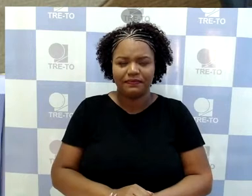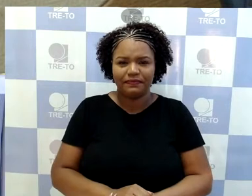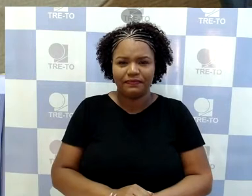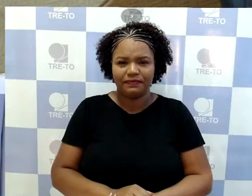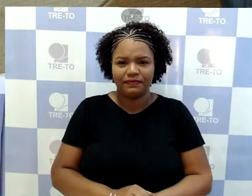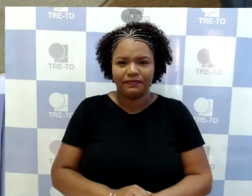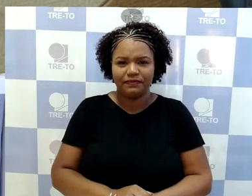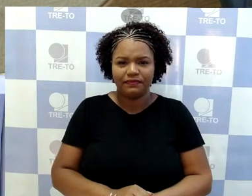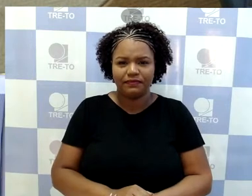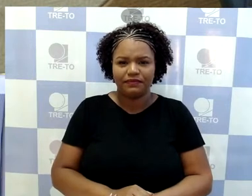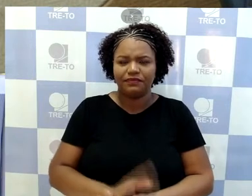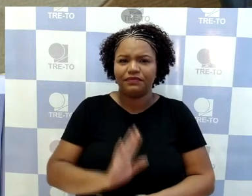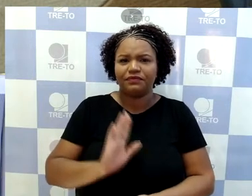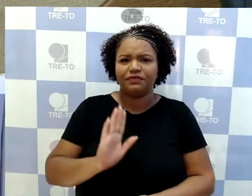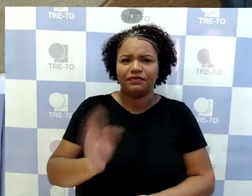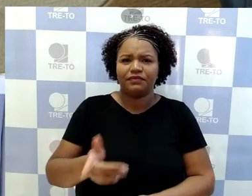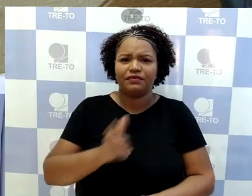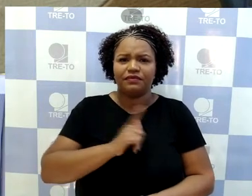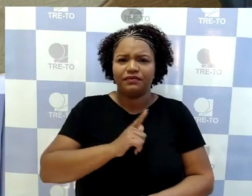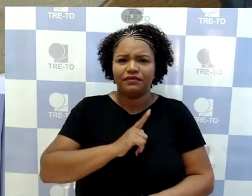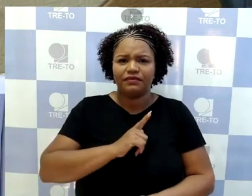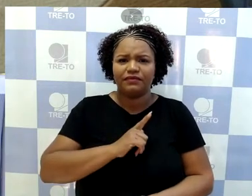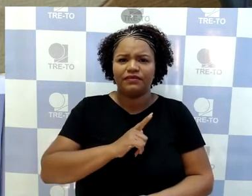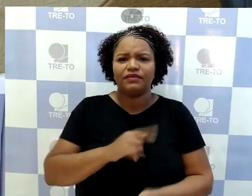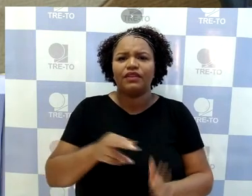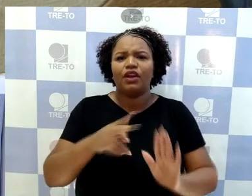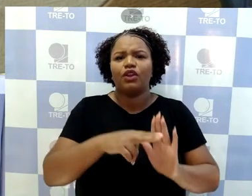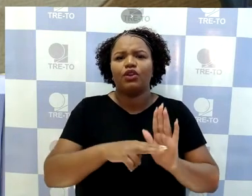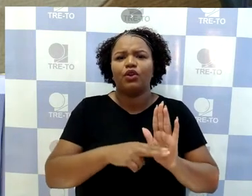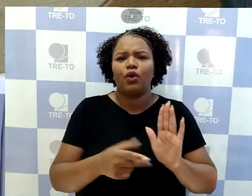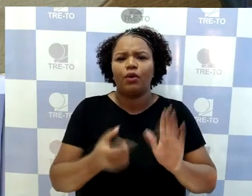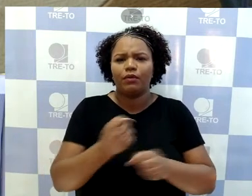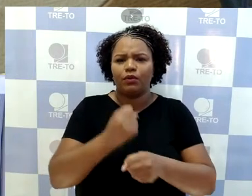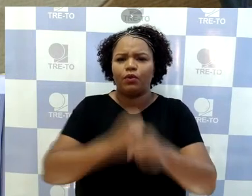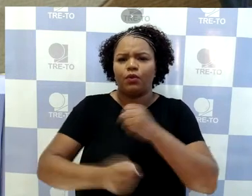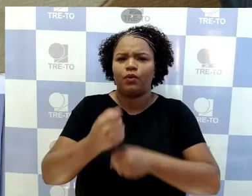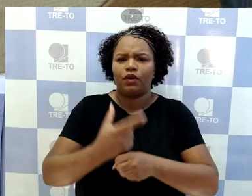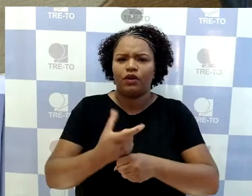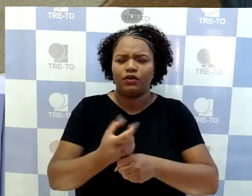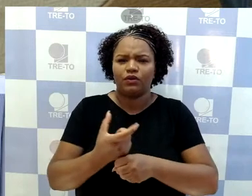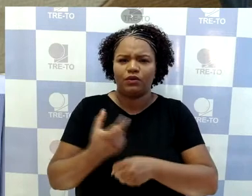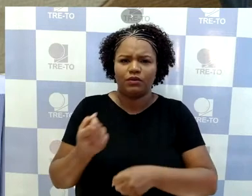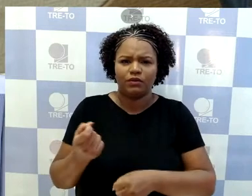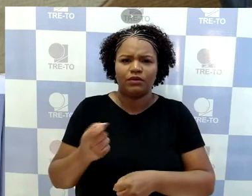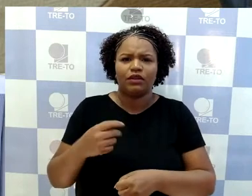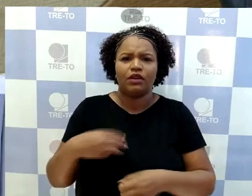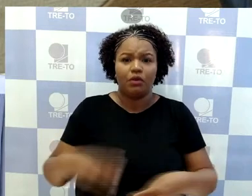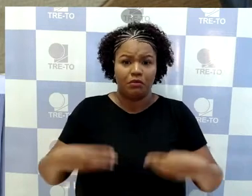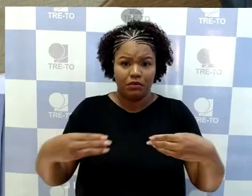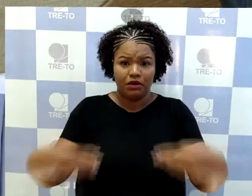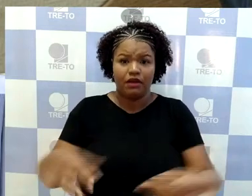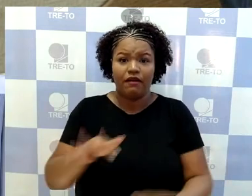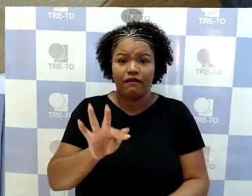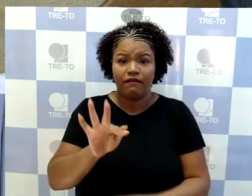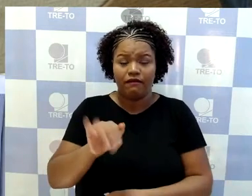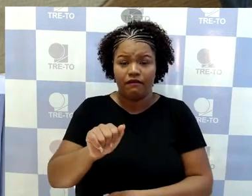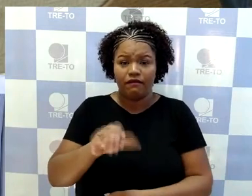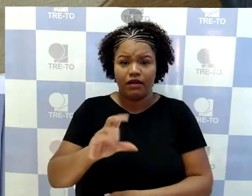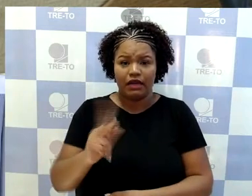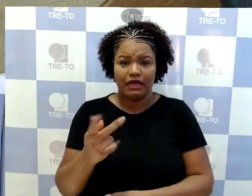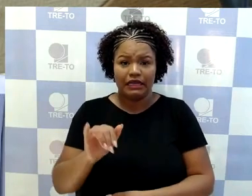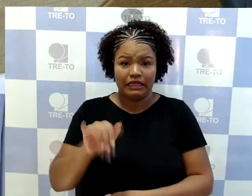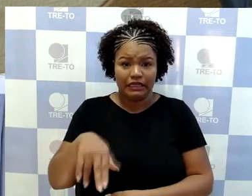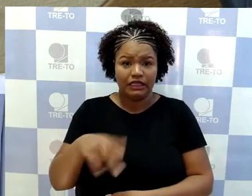já tem aqui de norma de 2020, já se fala isso, o ministro Fachin já comentou muito sobre a